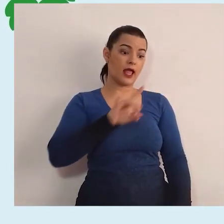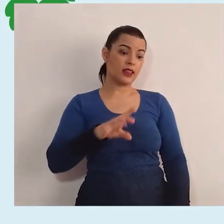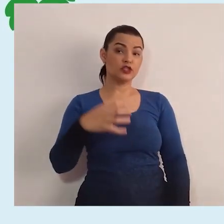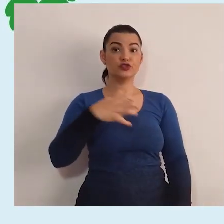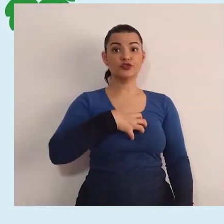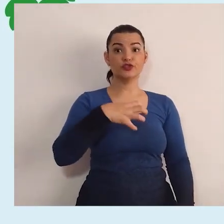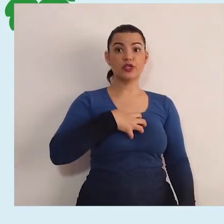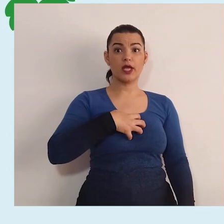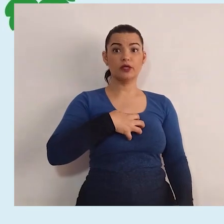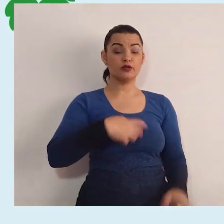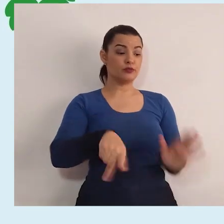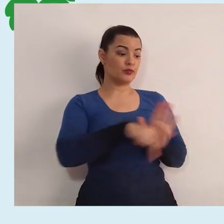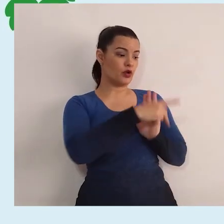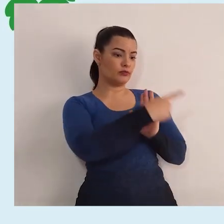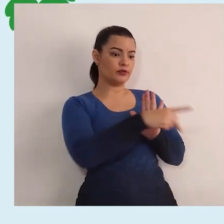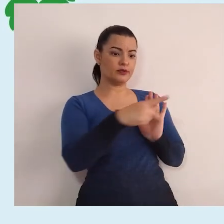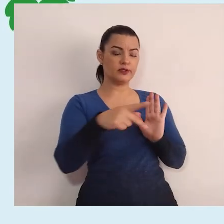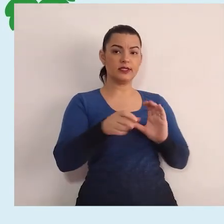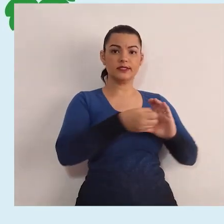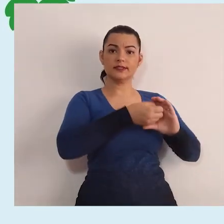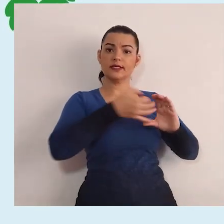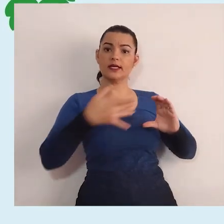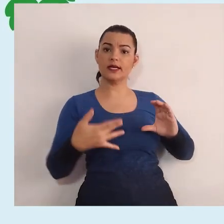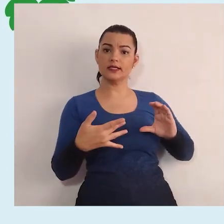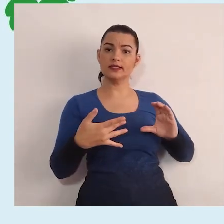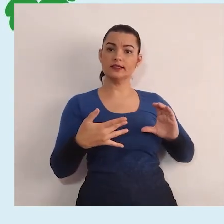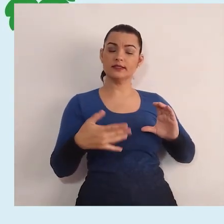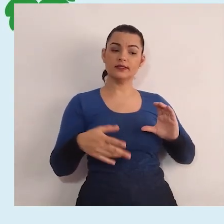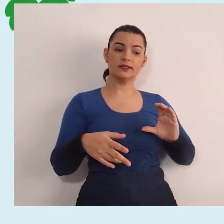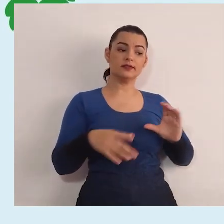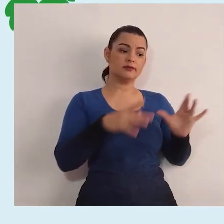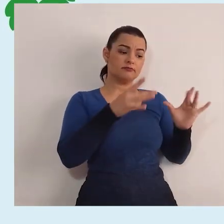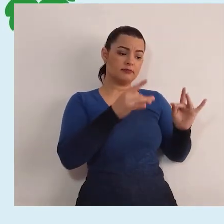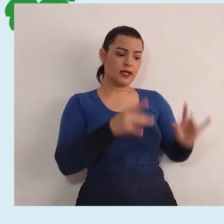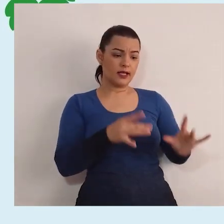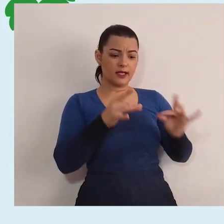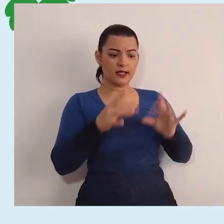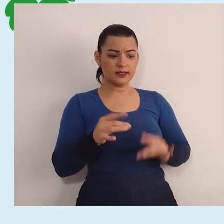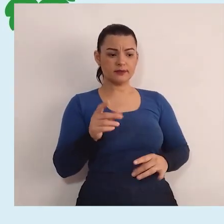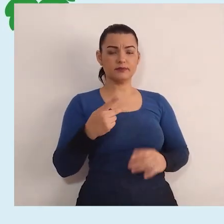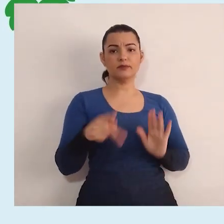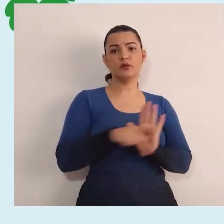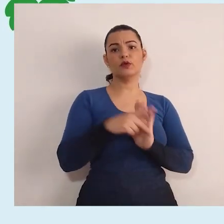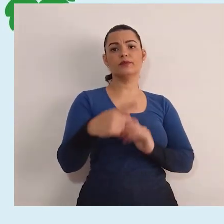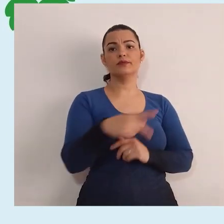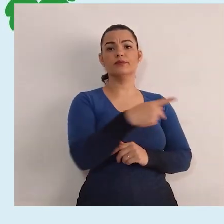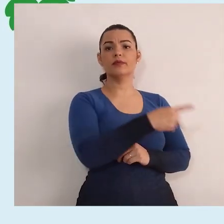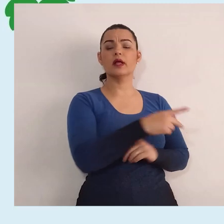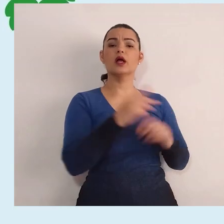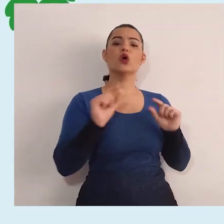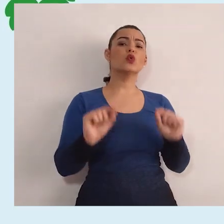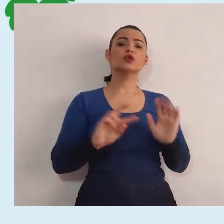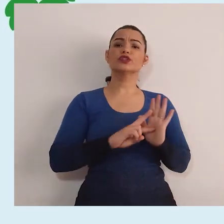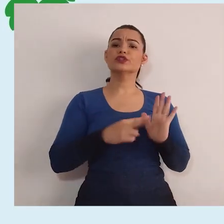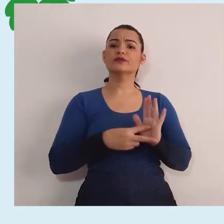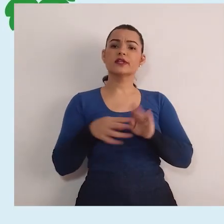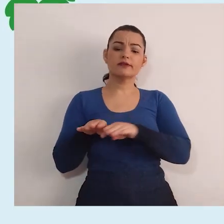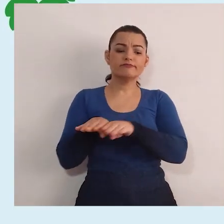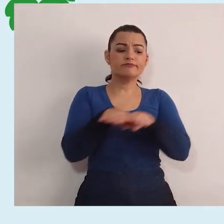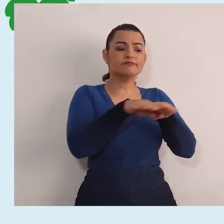seu jeitinho de ser, têm as suas características, as suas condições. Mas, o que seria, então, a